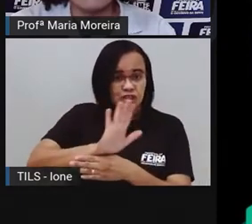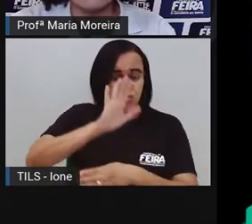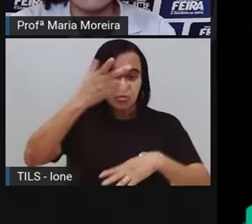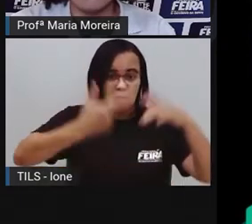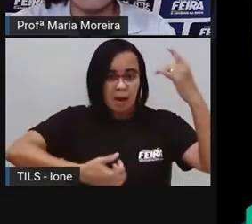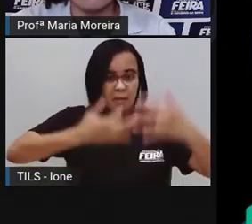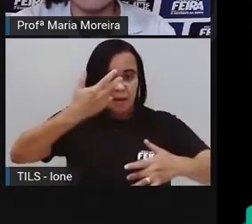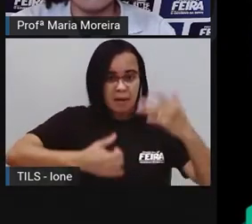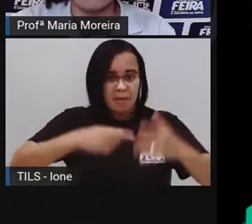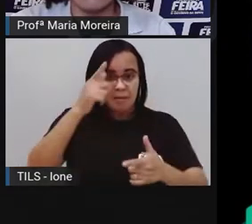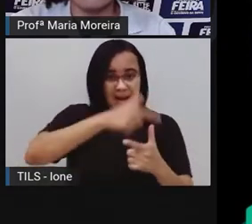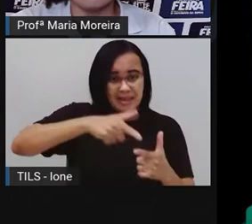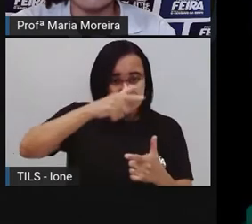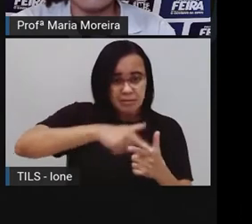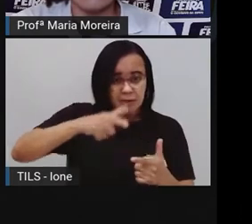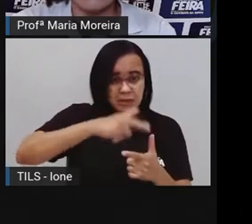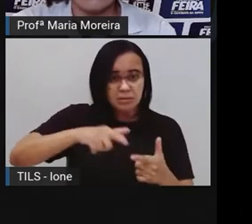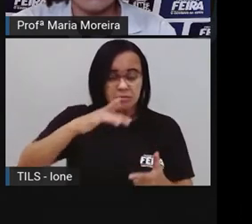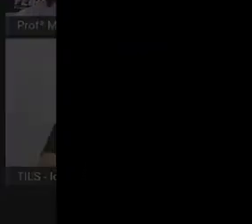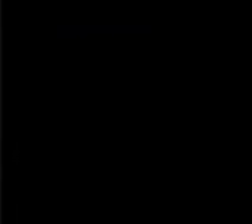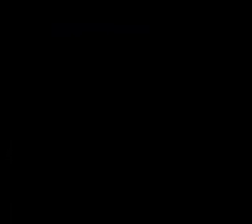à saúde. Vamos lá.